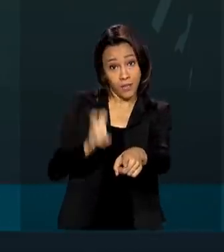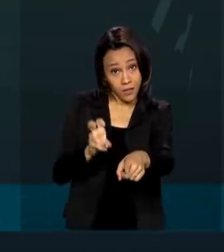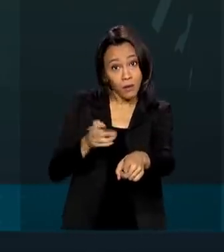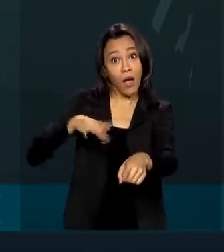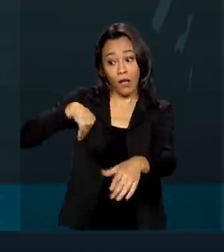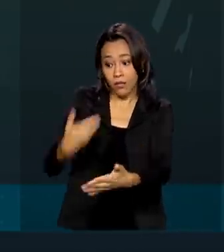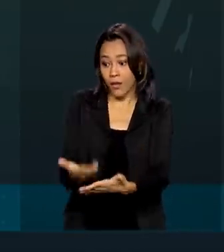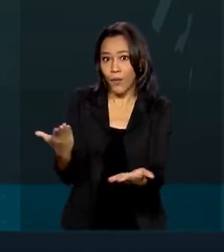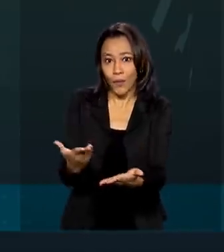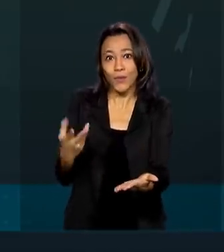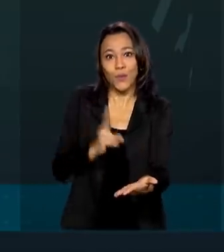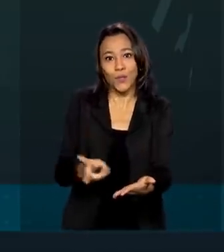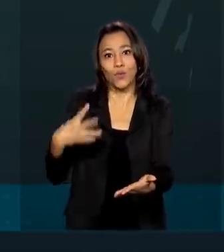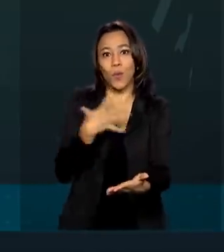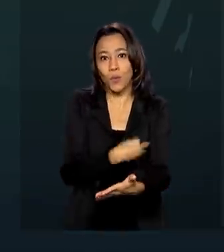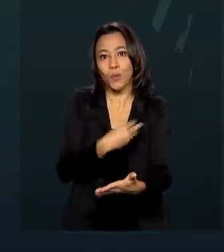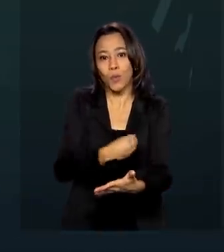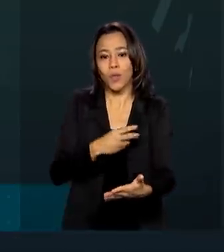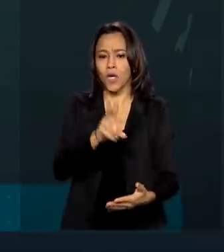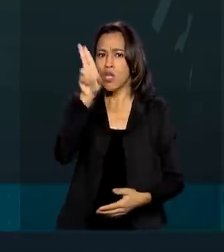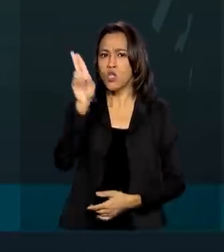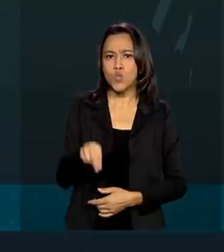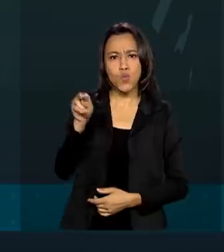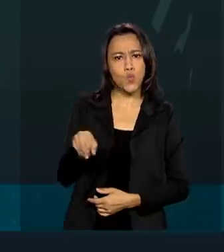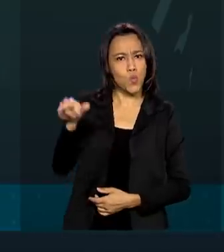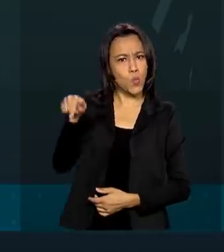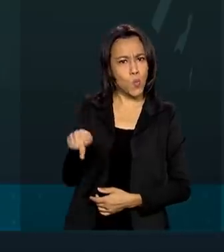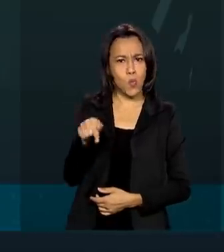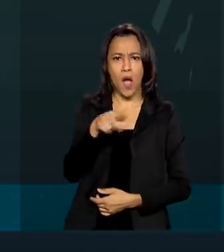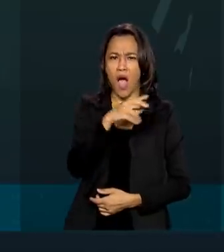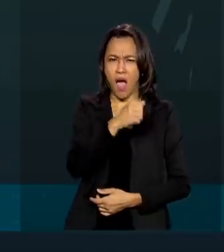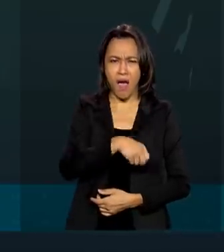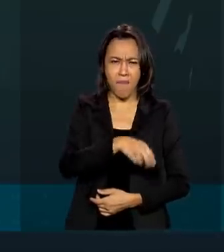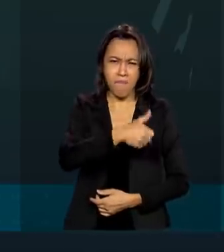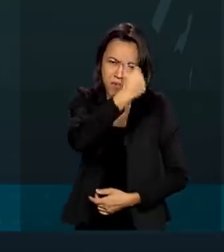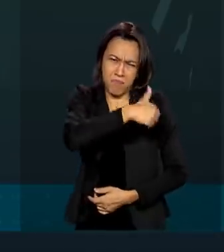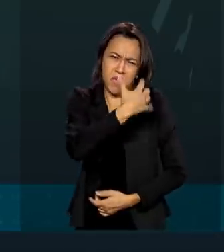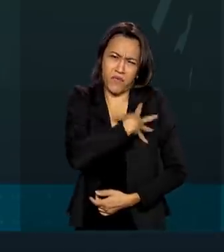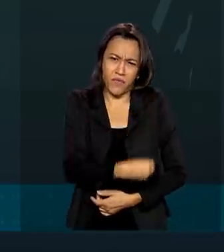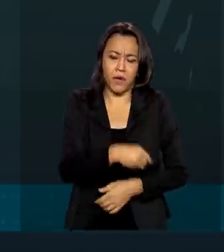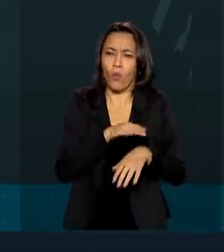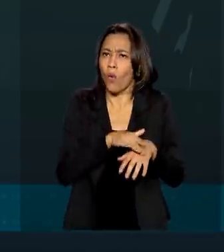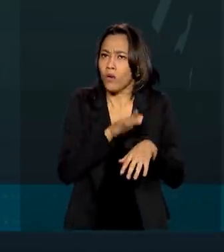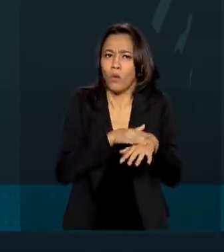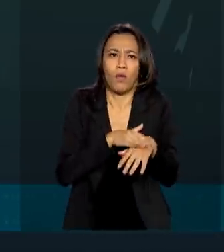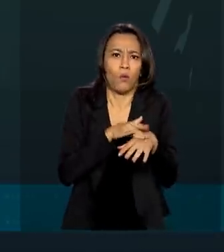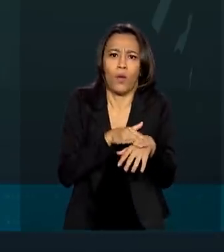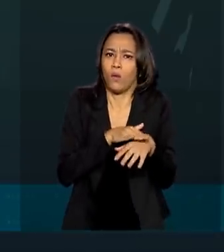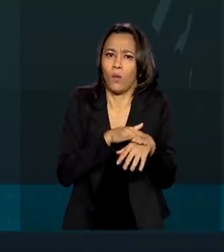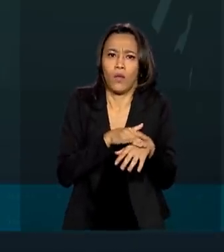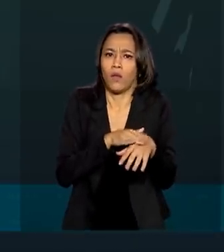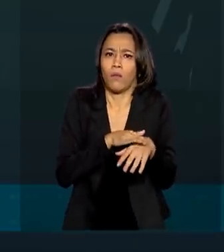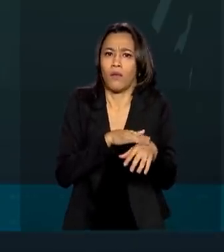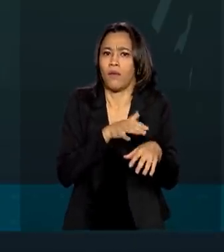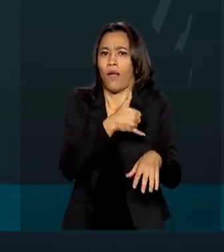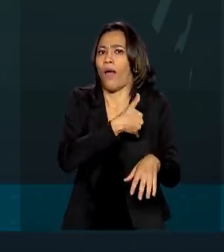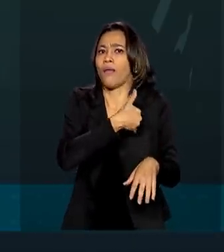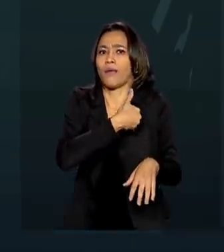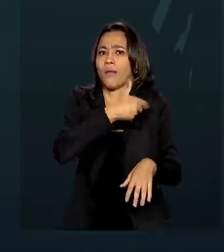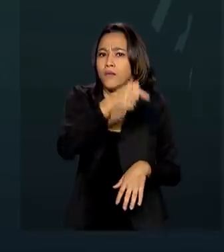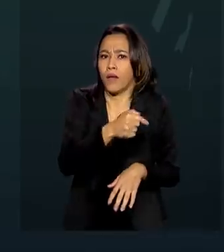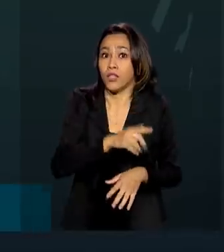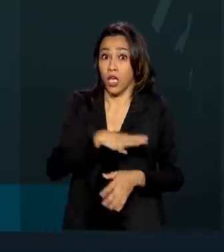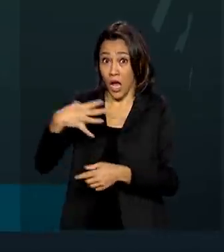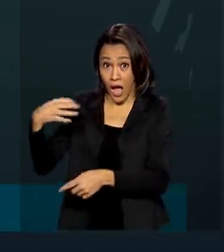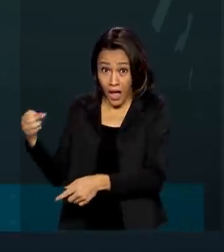continua mamando. Ela nunca ficou doente. A minha mais velha ficou doente todos os meses até sete anos. A minha filha mais nova